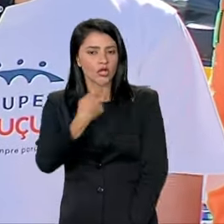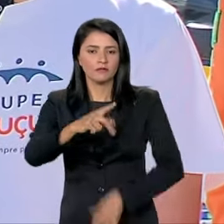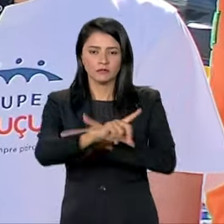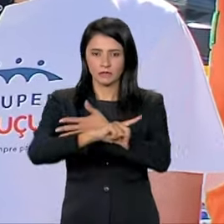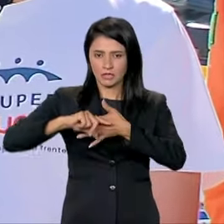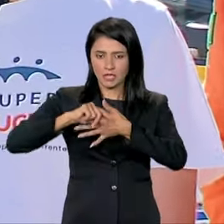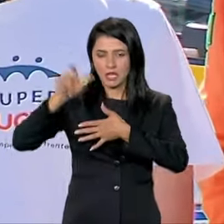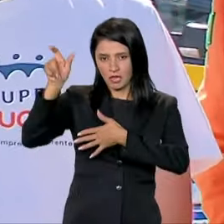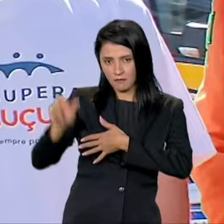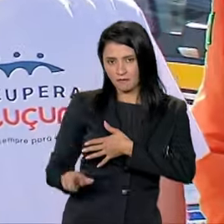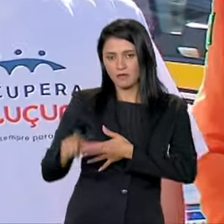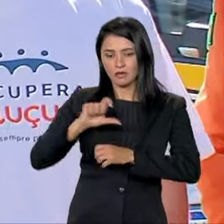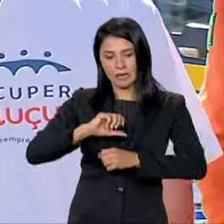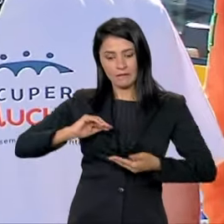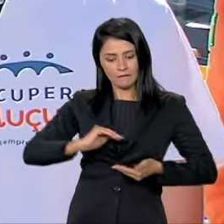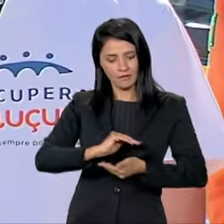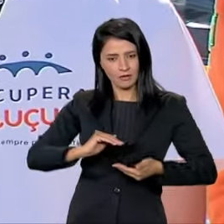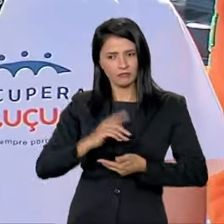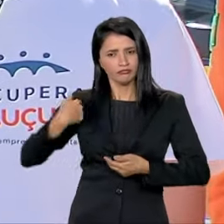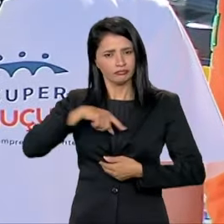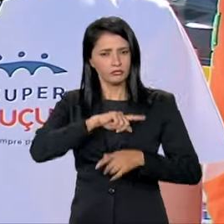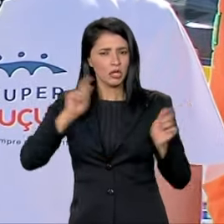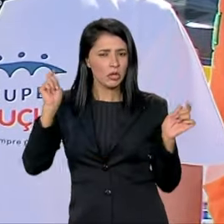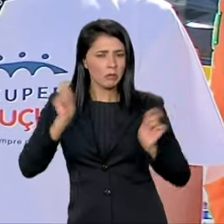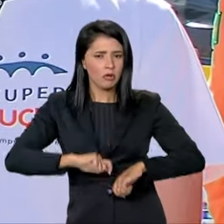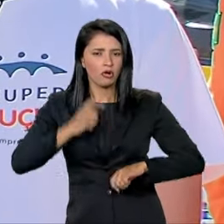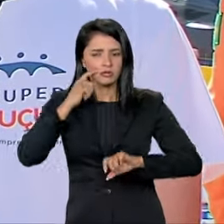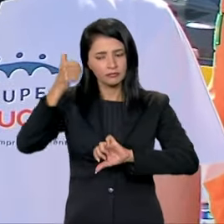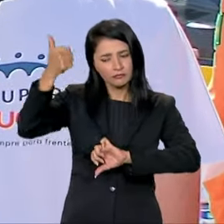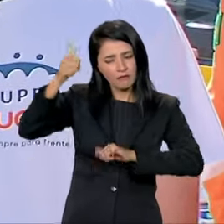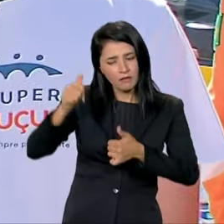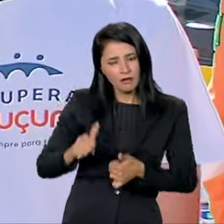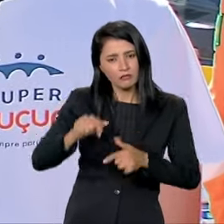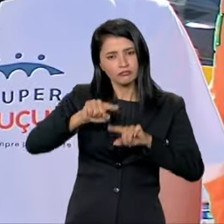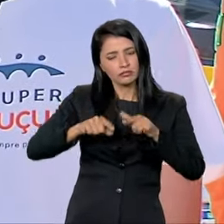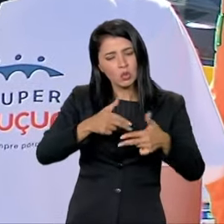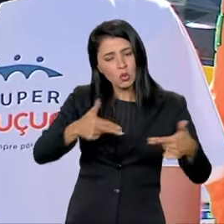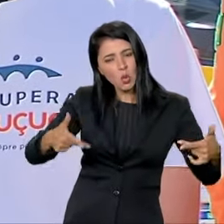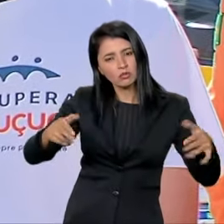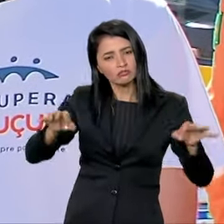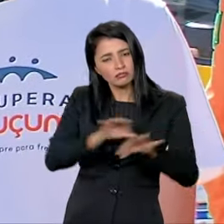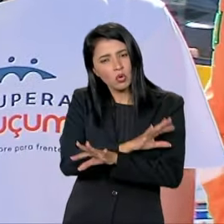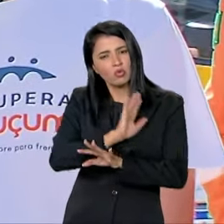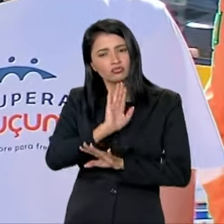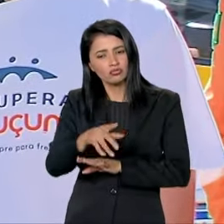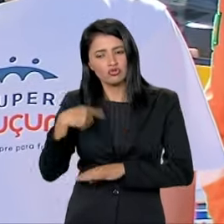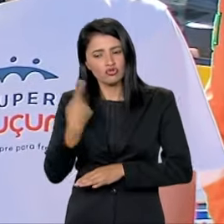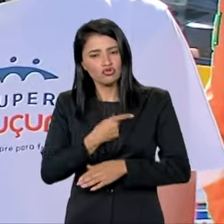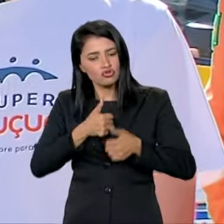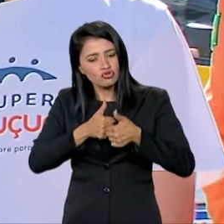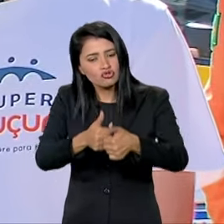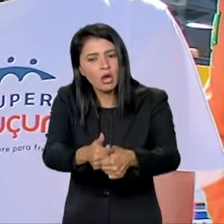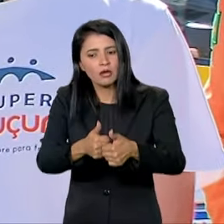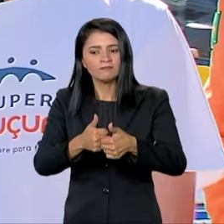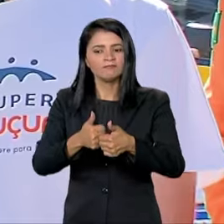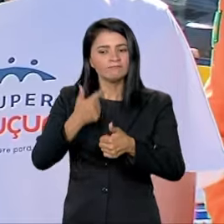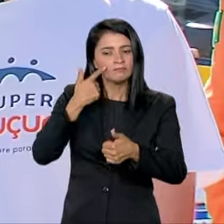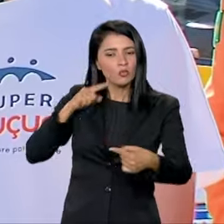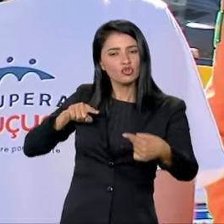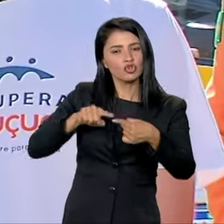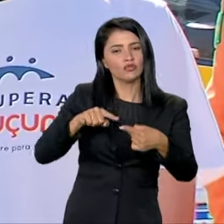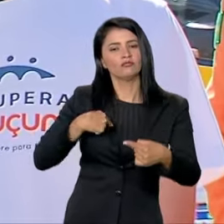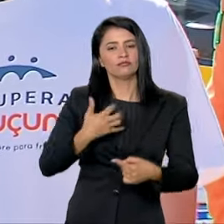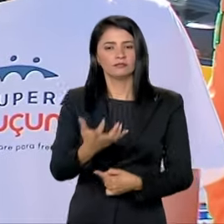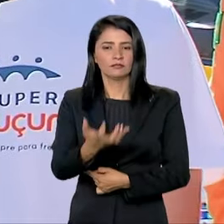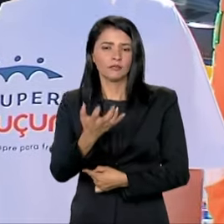Civil, para que a gente possa fazer uma avaliação das coisas que andaram na velocidade que nós queremos e das